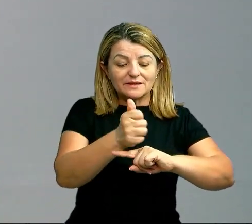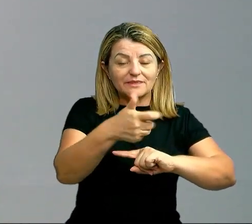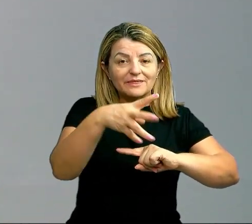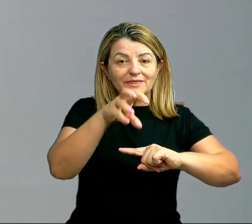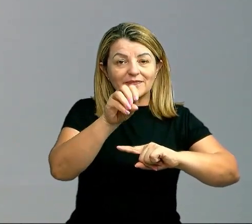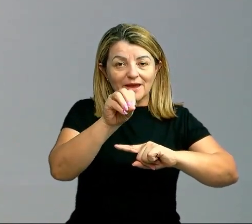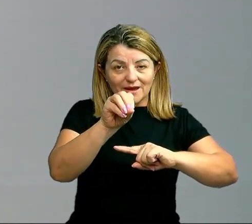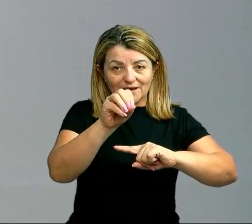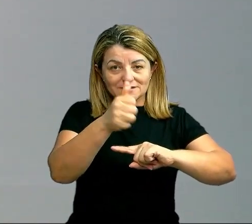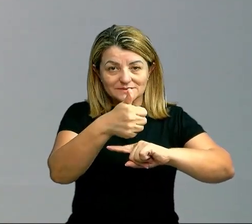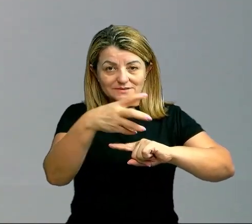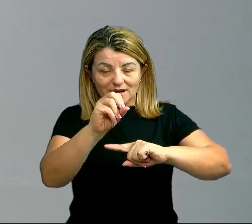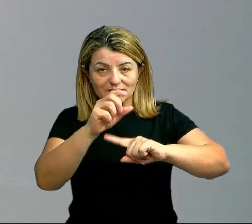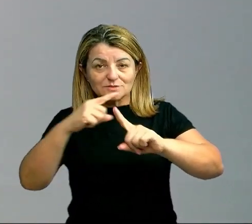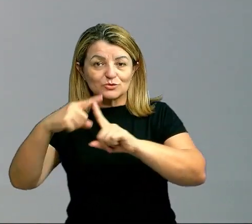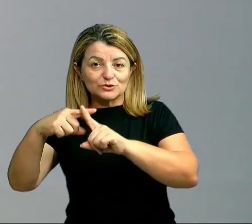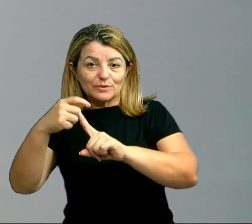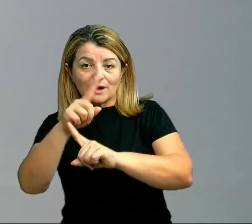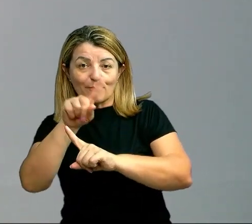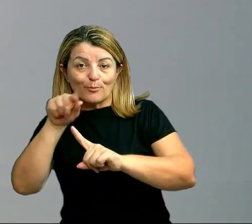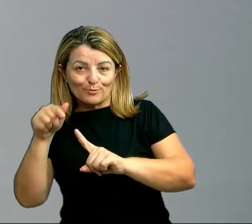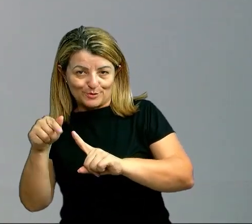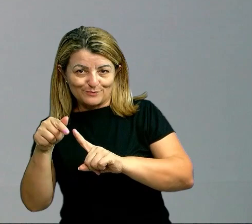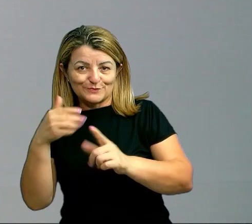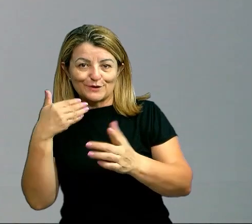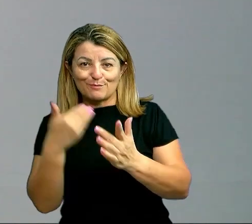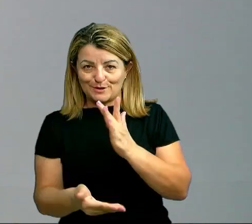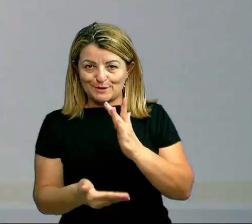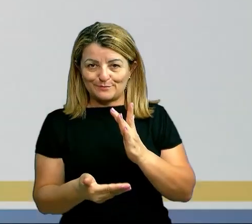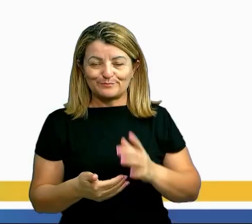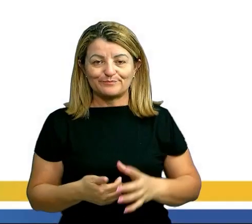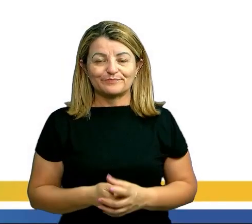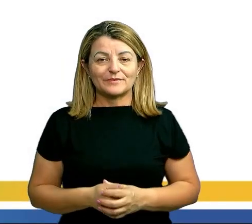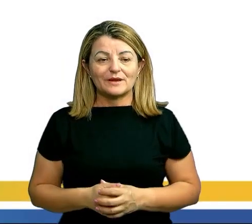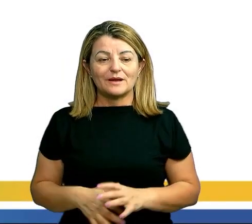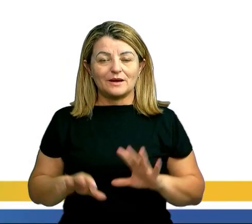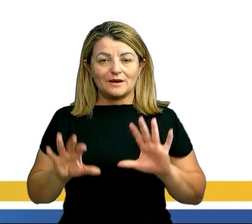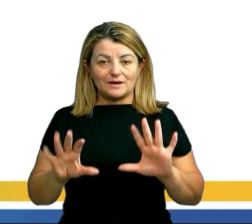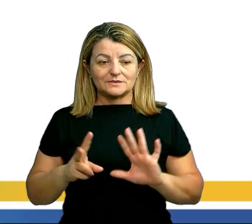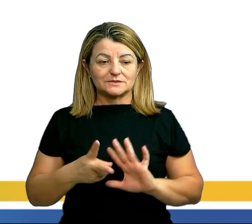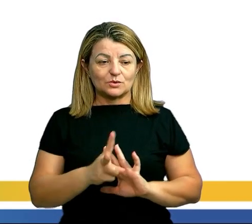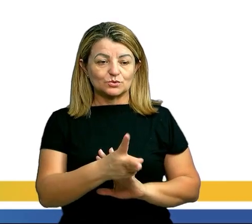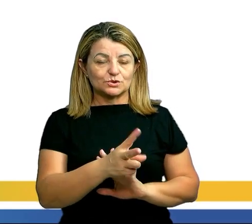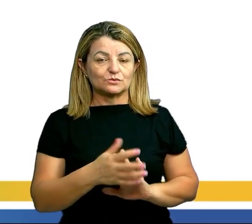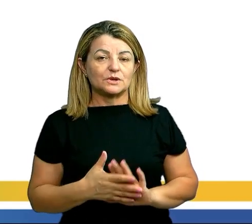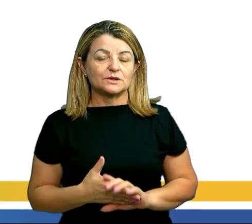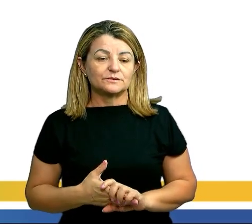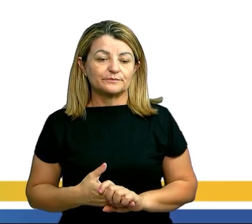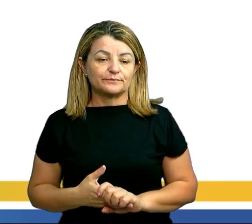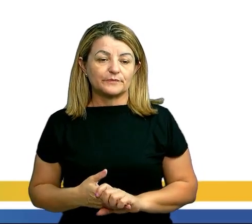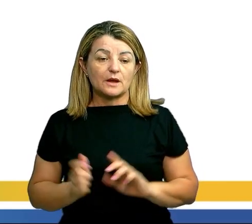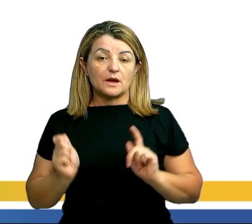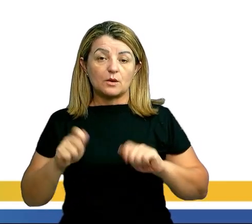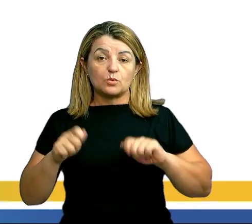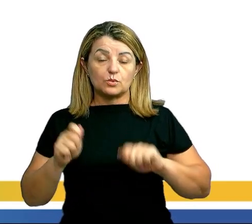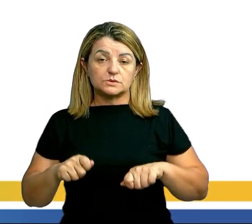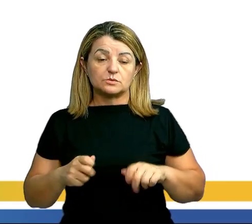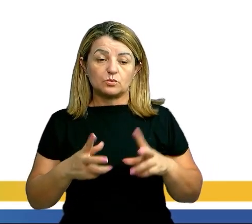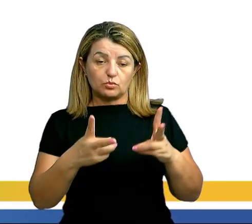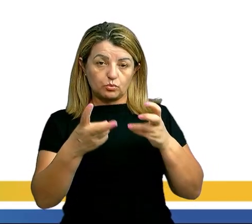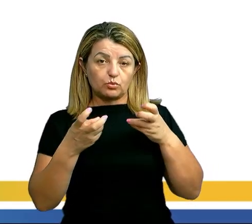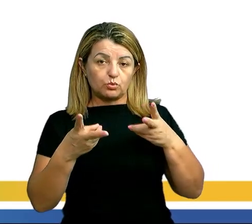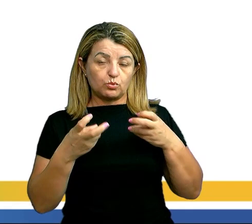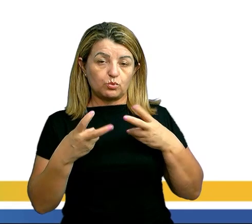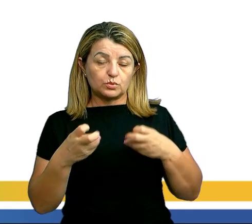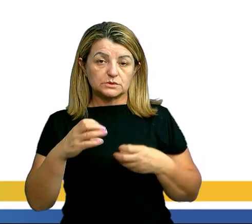calorias. E não 10 calorias, você tem que perder 10 quilocalorias. Dando continuidade na nossa aula, podemos observar que a caloria,